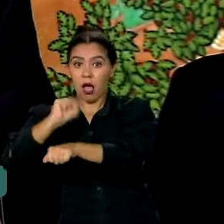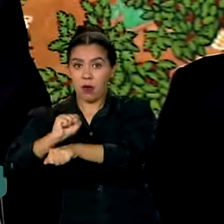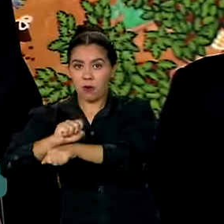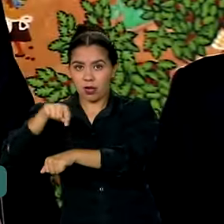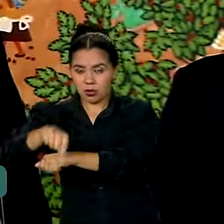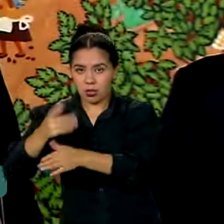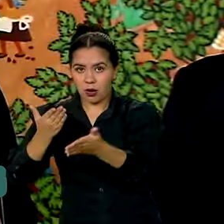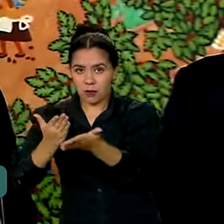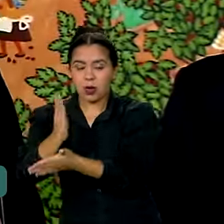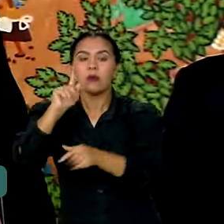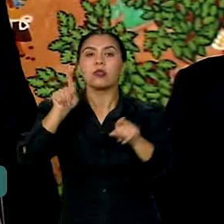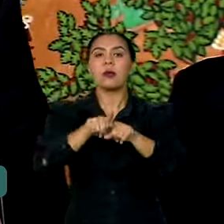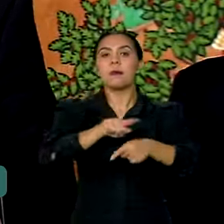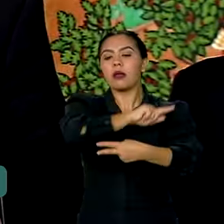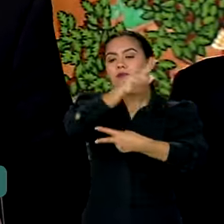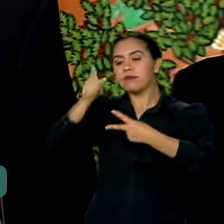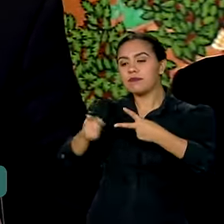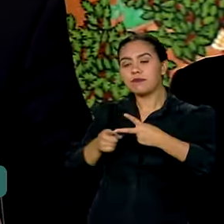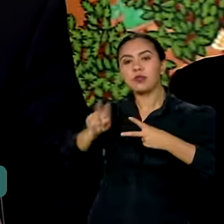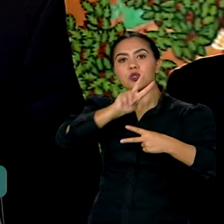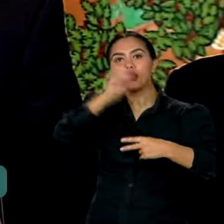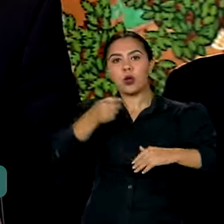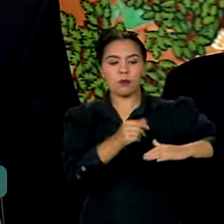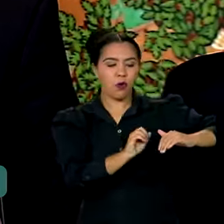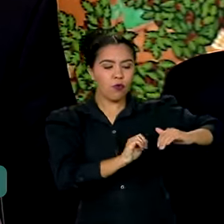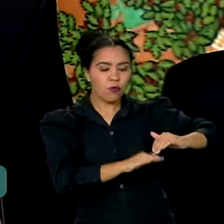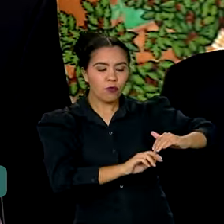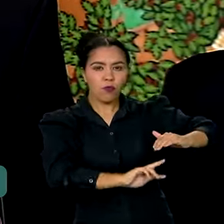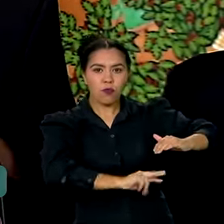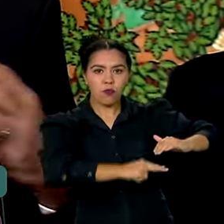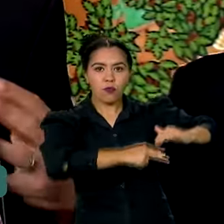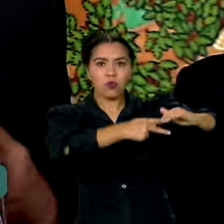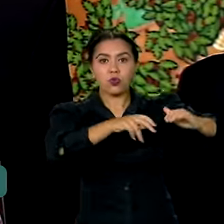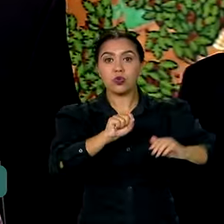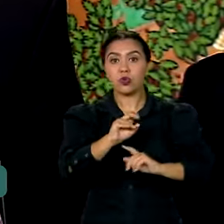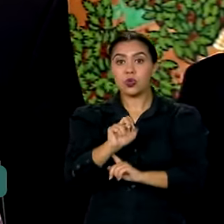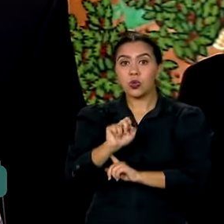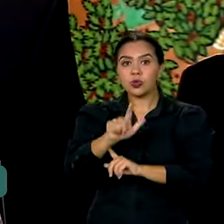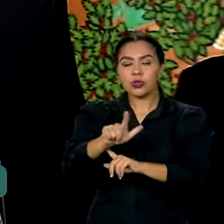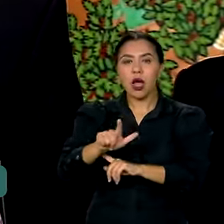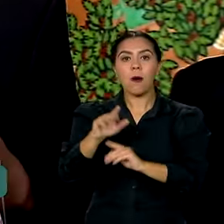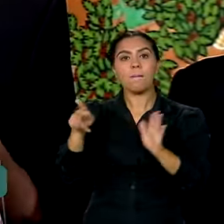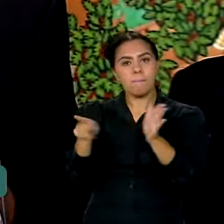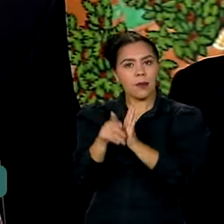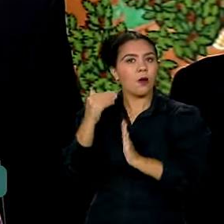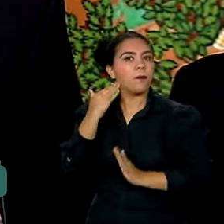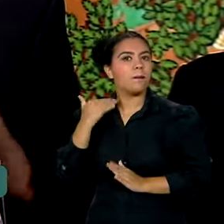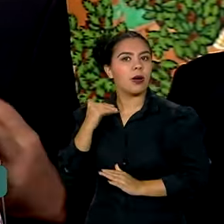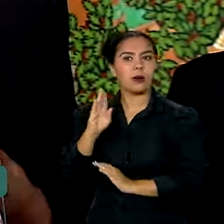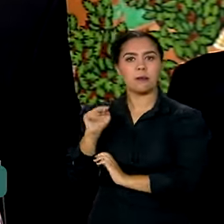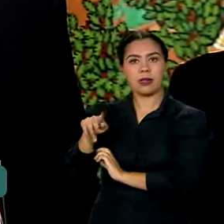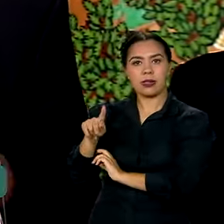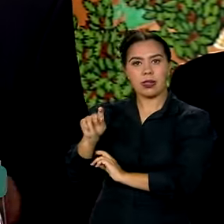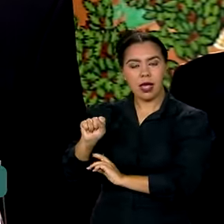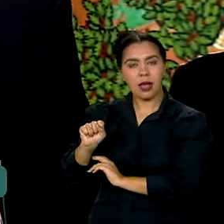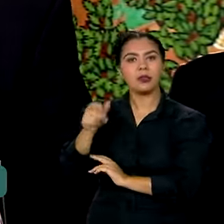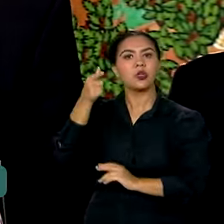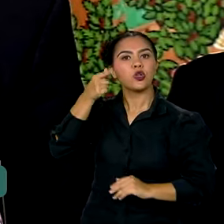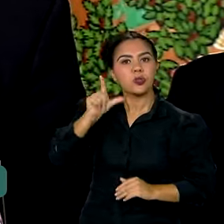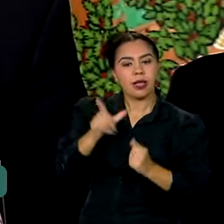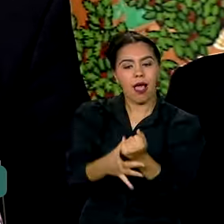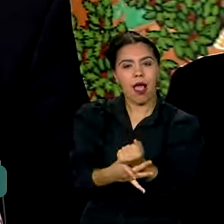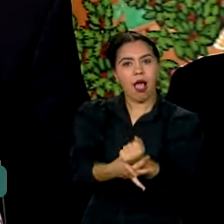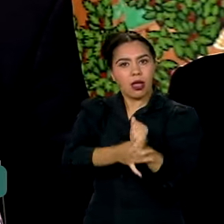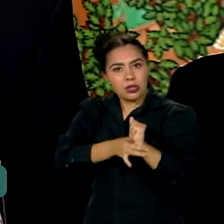social também do BNDES, que garante mais um colchão garantidor,